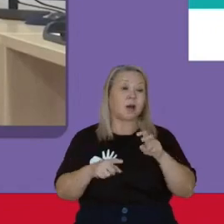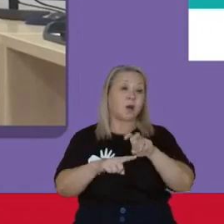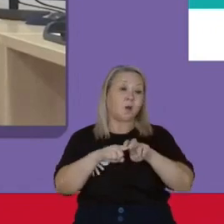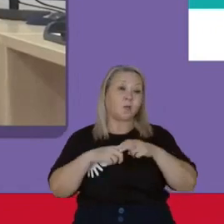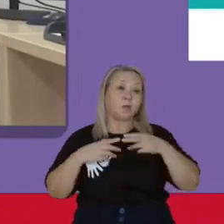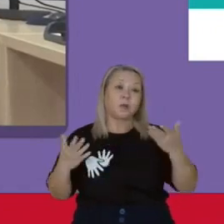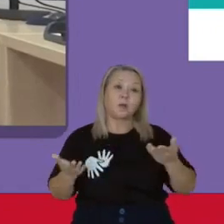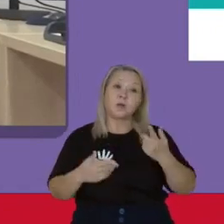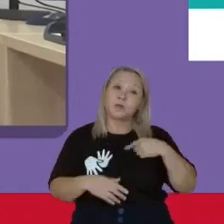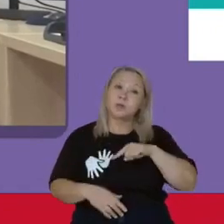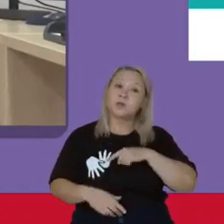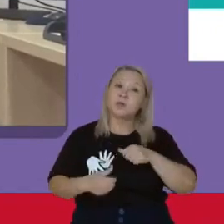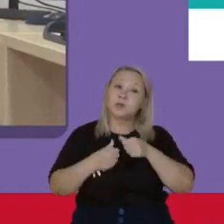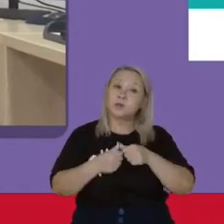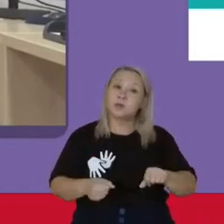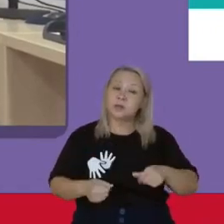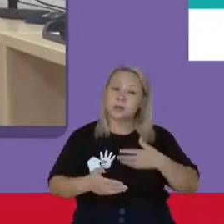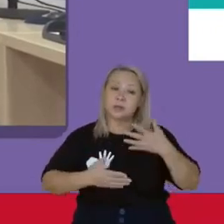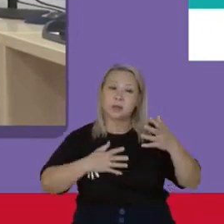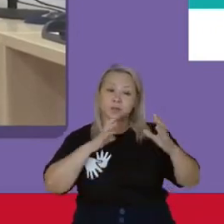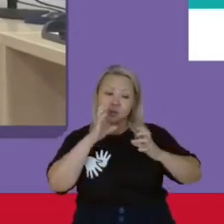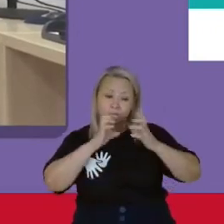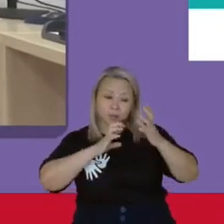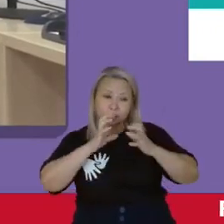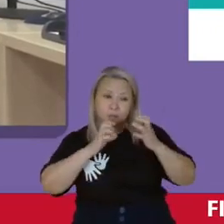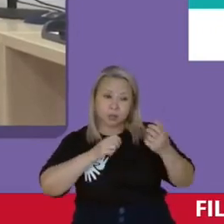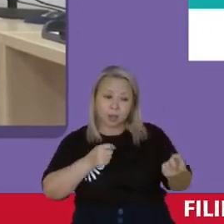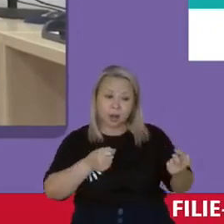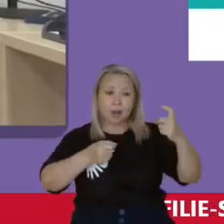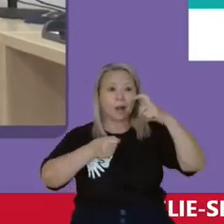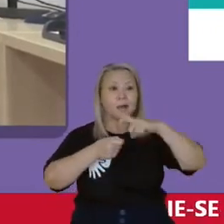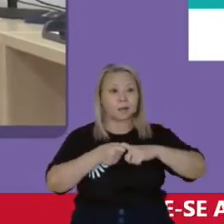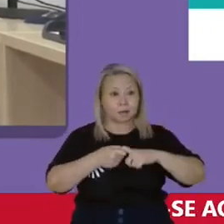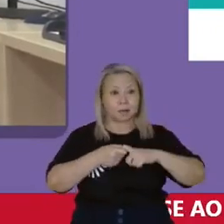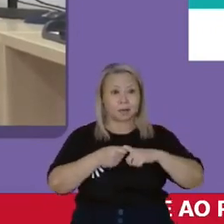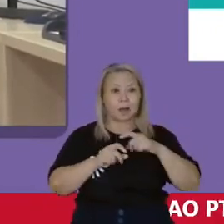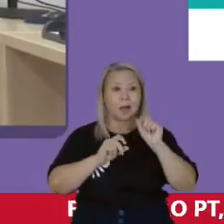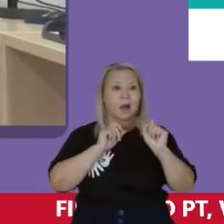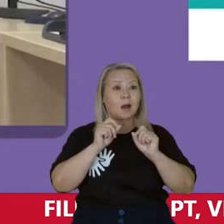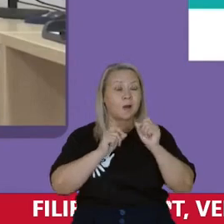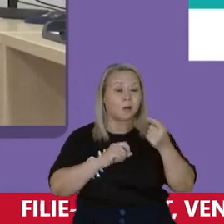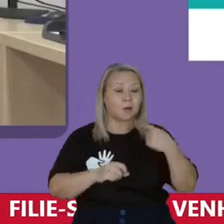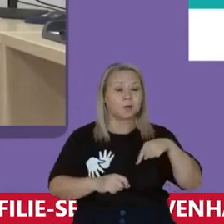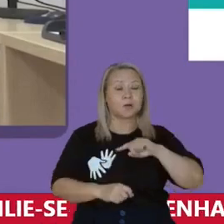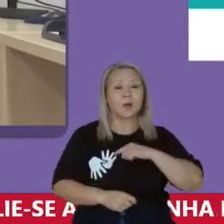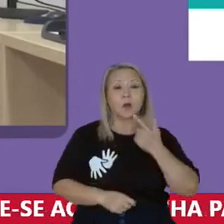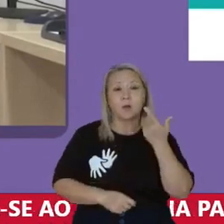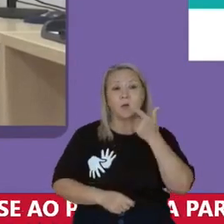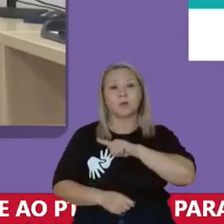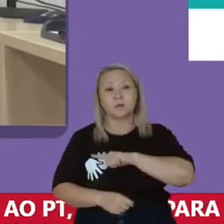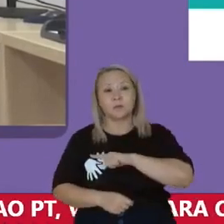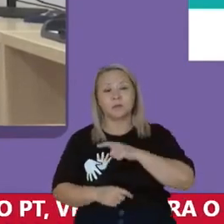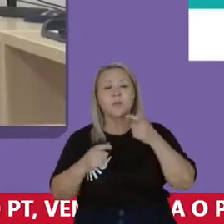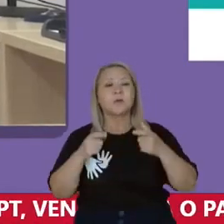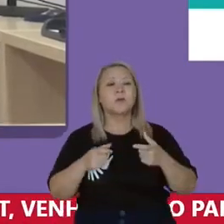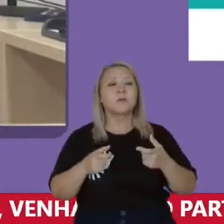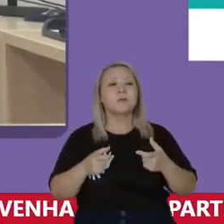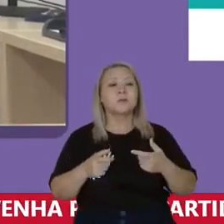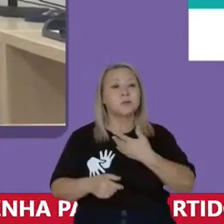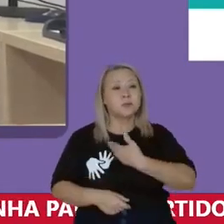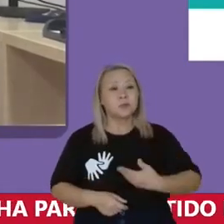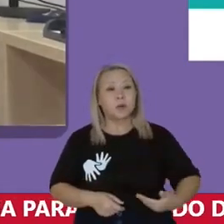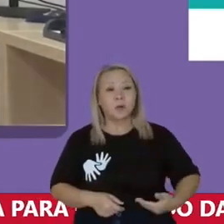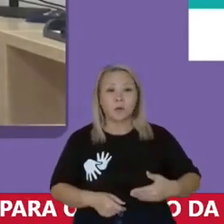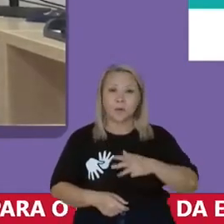hoje nós estamos brigando Para resgatar aquilo que nós conquistamos E conquistamos onde? No governo de